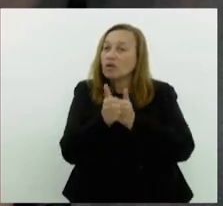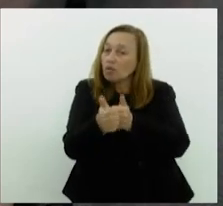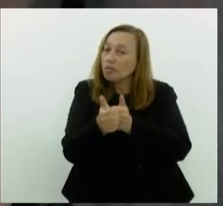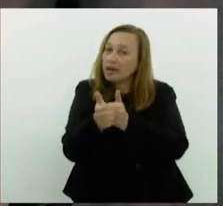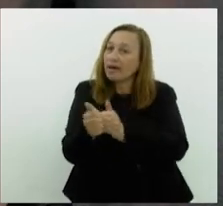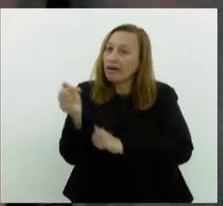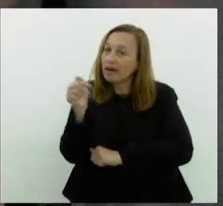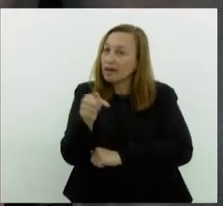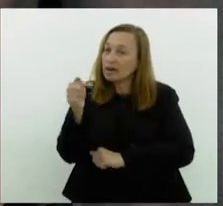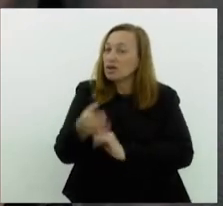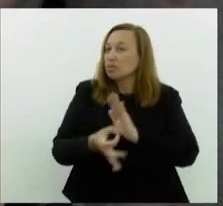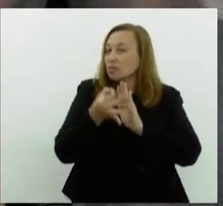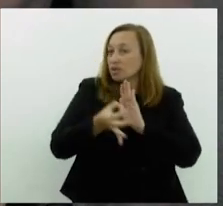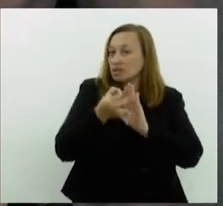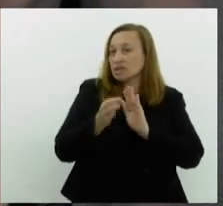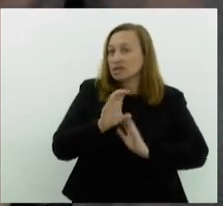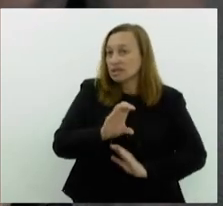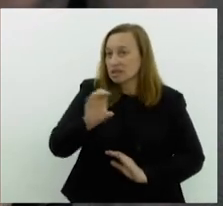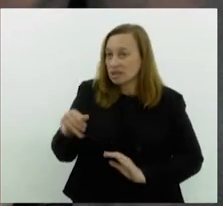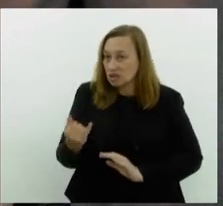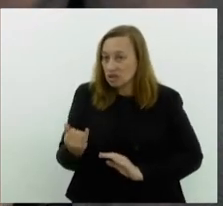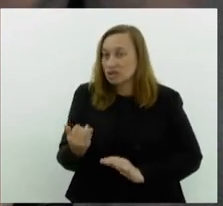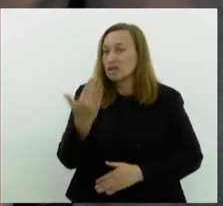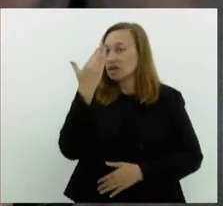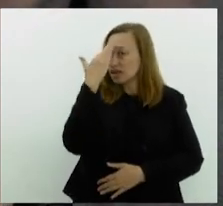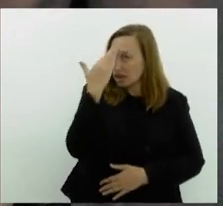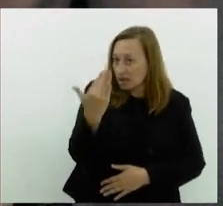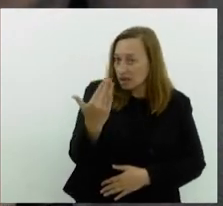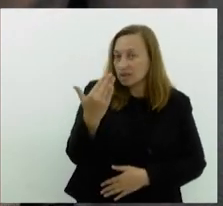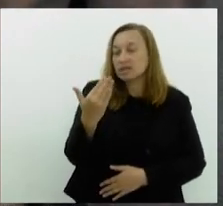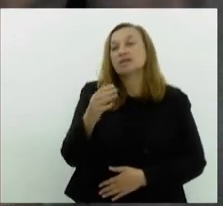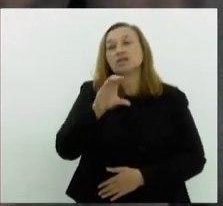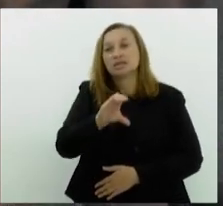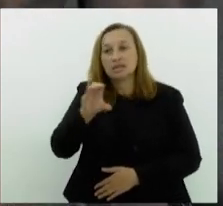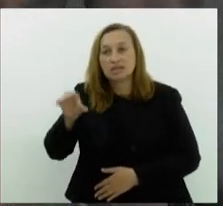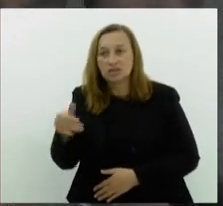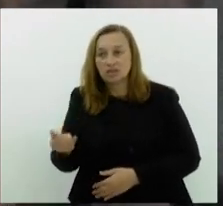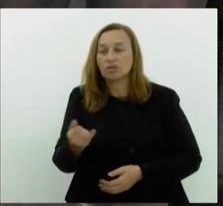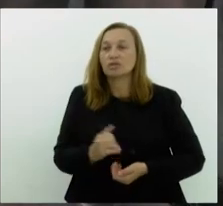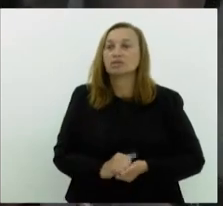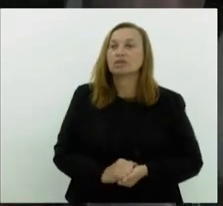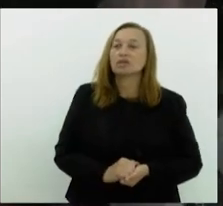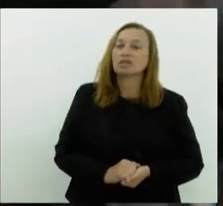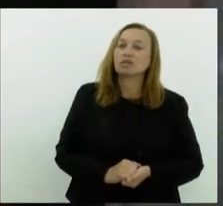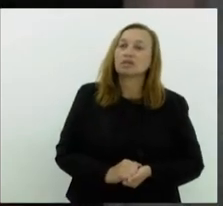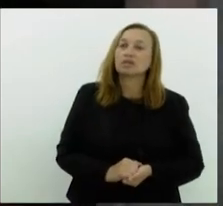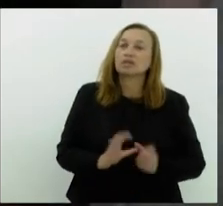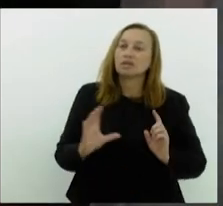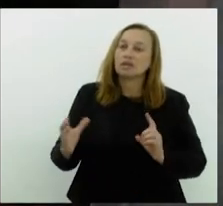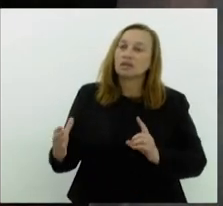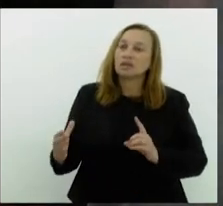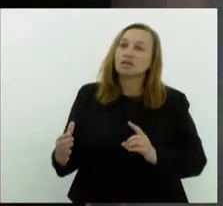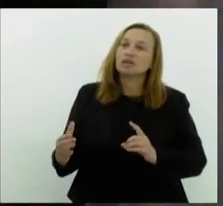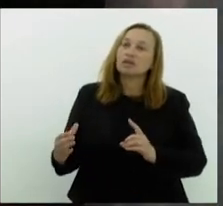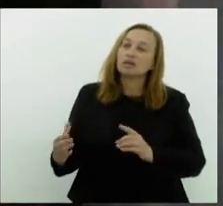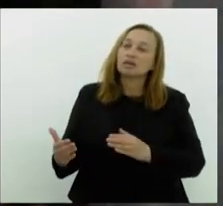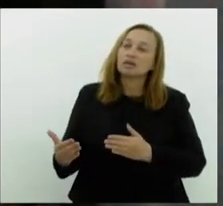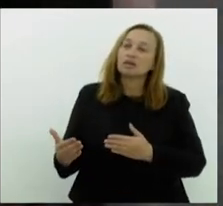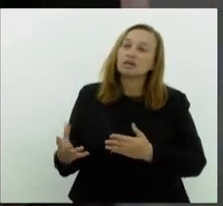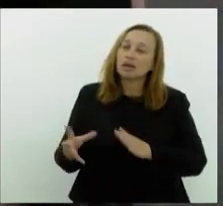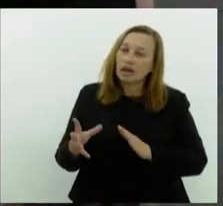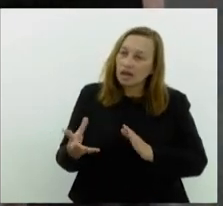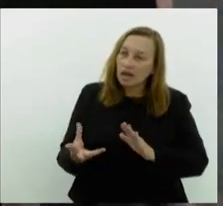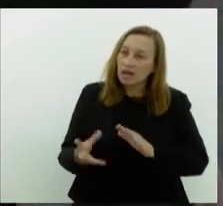aqui o parecer da CCJ, agradecendo a CCJ por ter acolhido a nossa emenda, a emenda número 4,